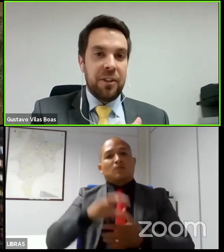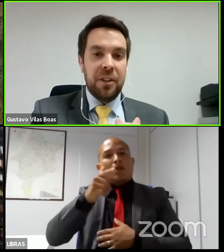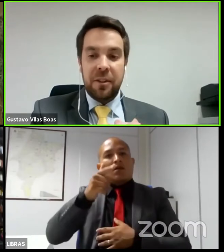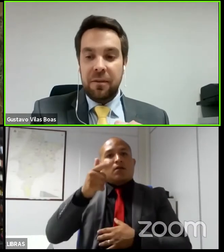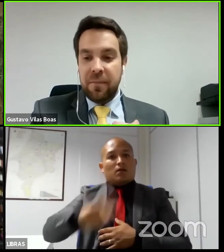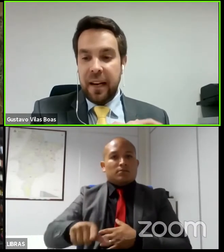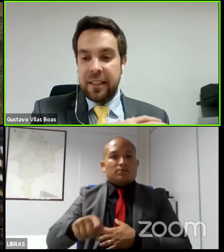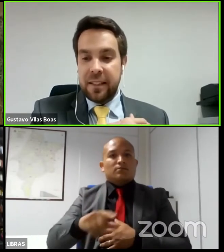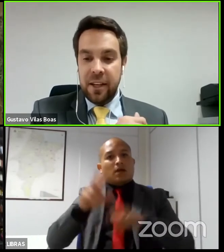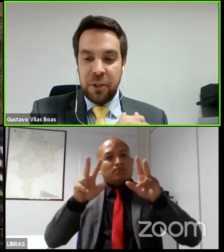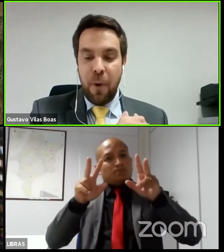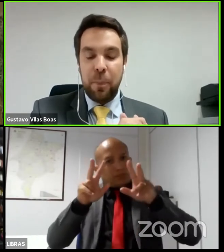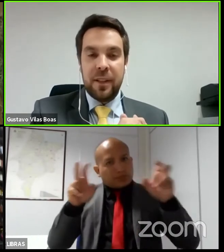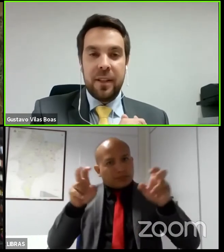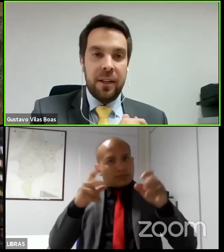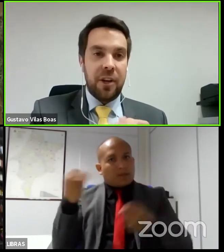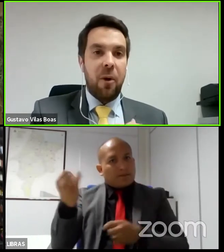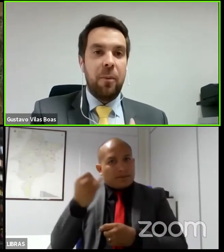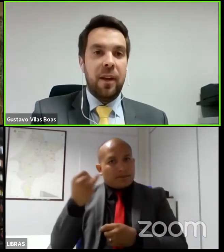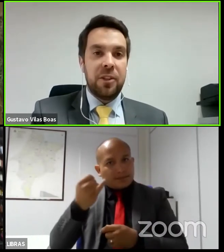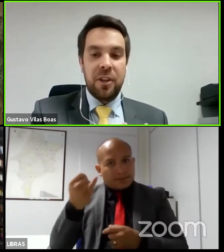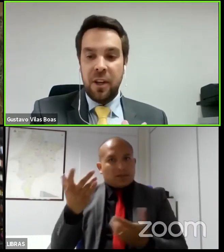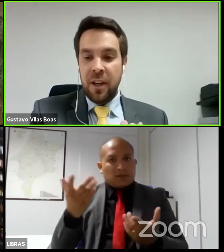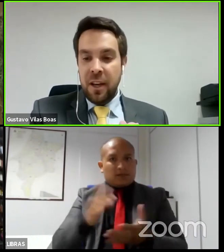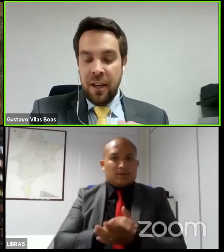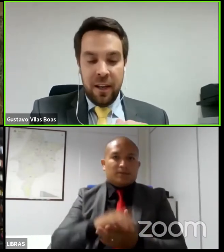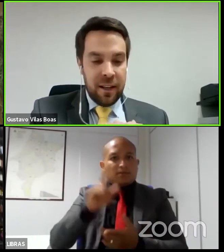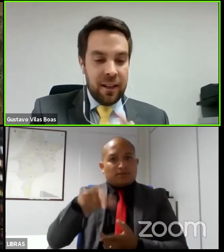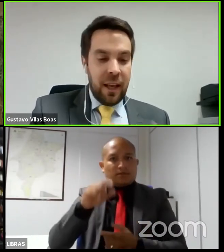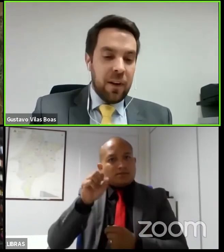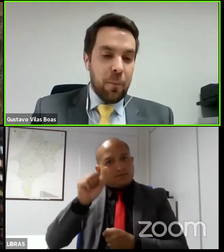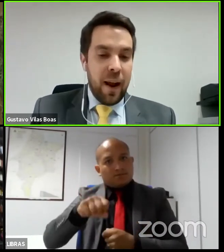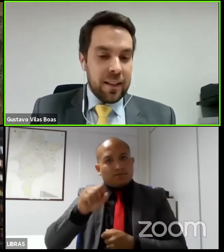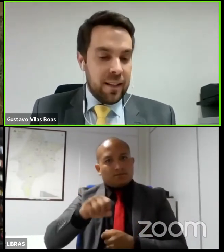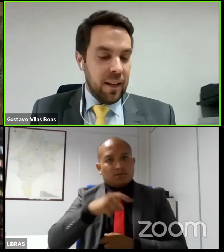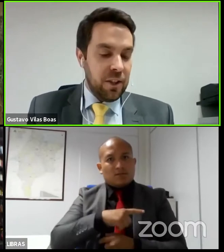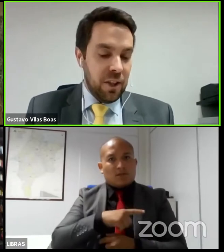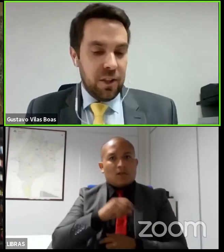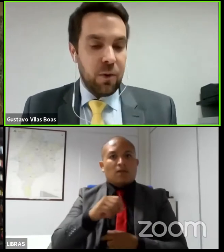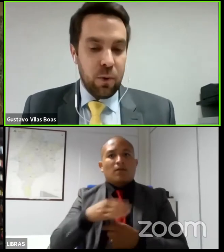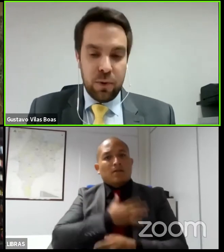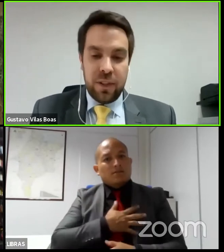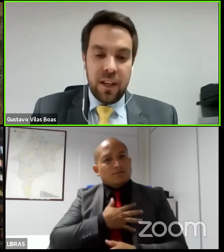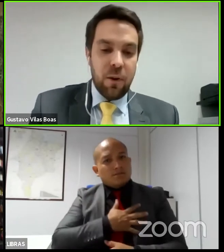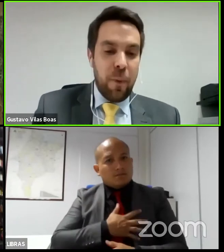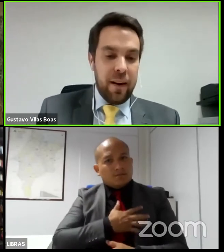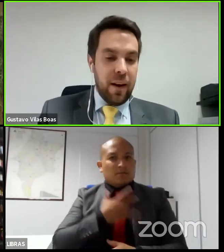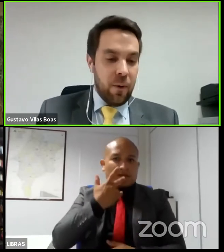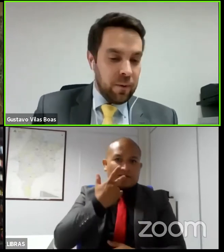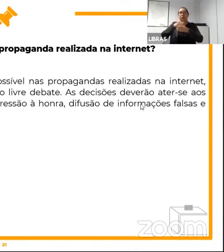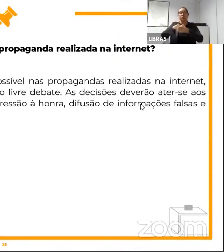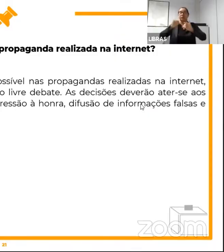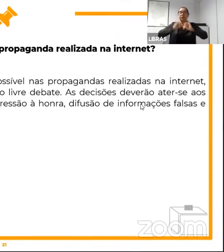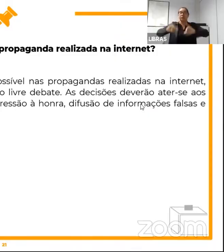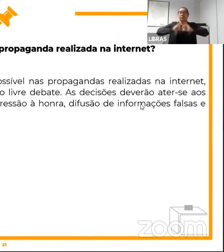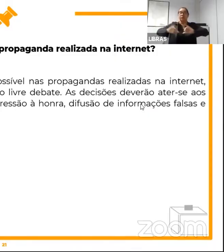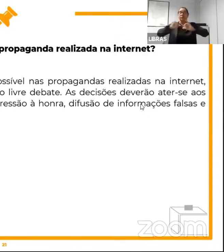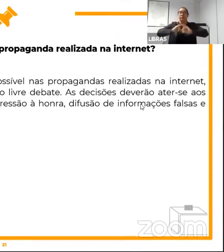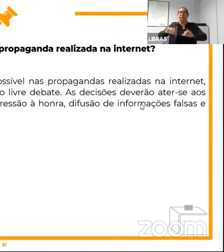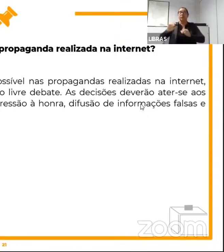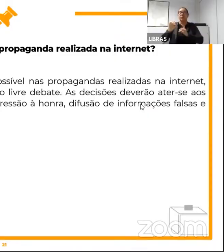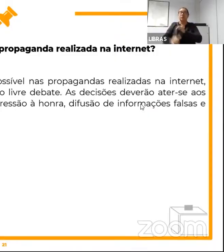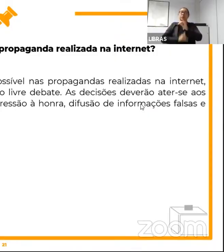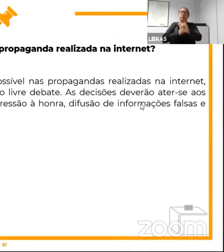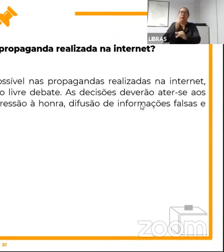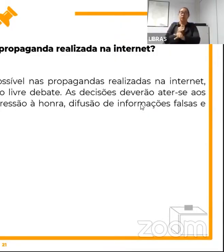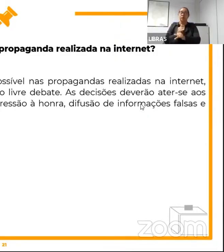O que não pode é a publicidade paga, publicidade em sites de pessoas jurídicas, dentre outros. Bom, a intervenção